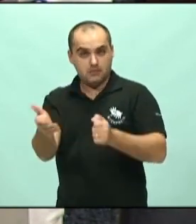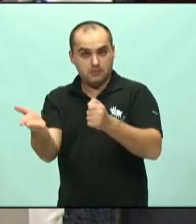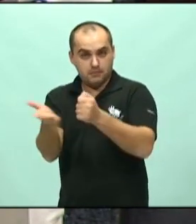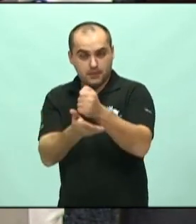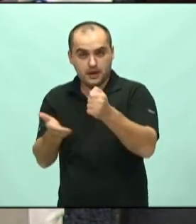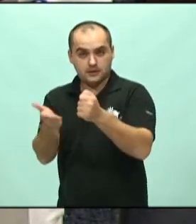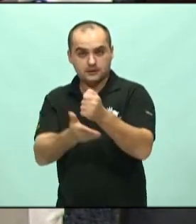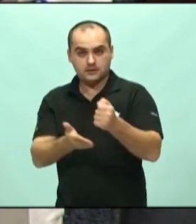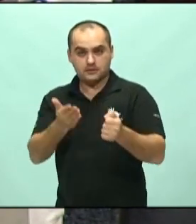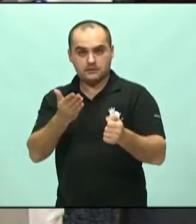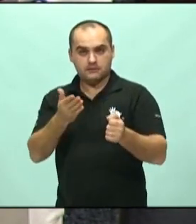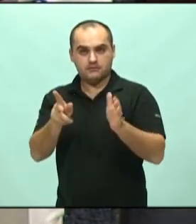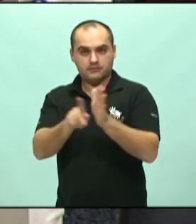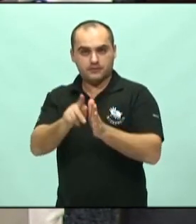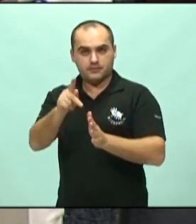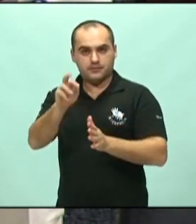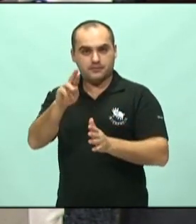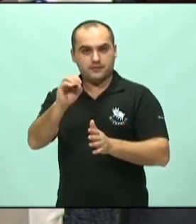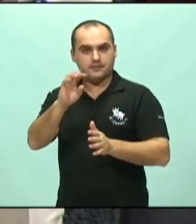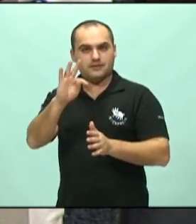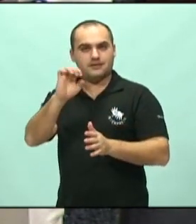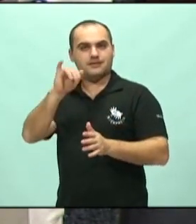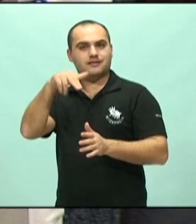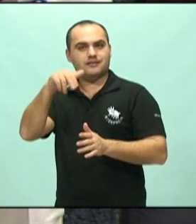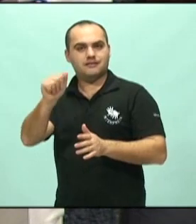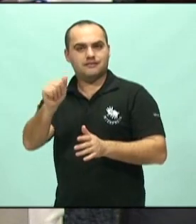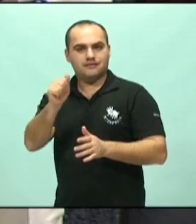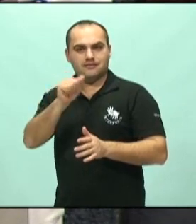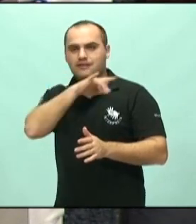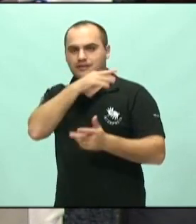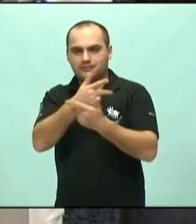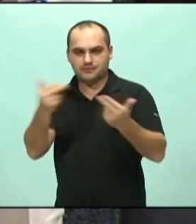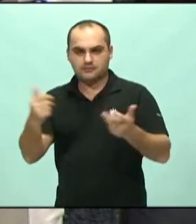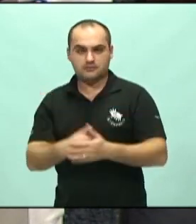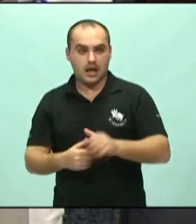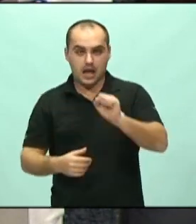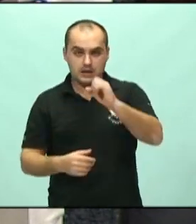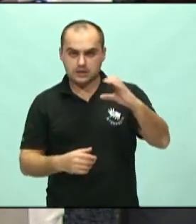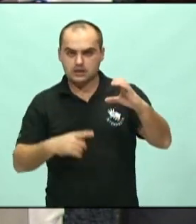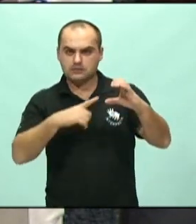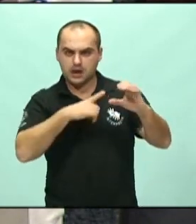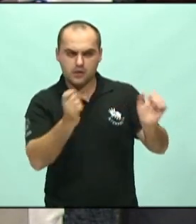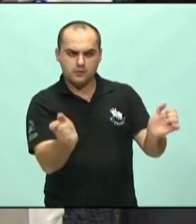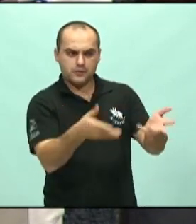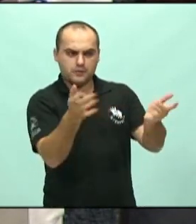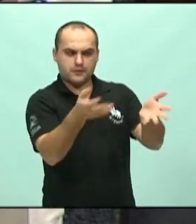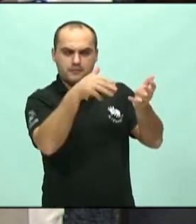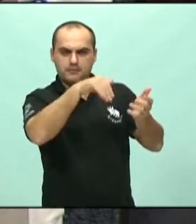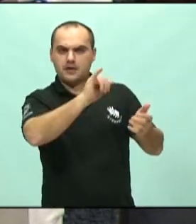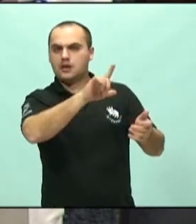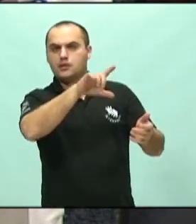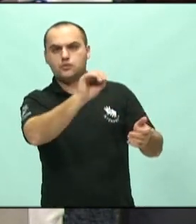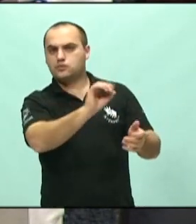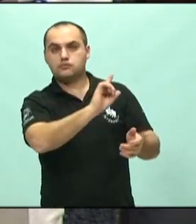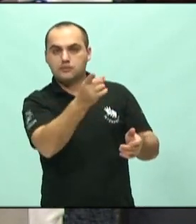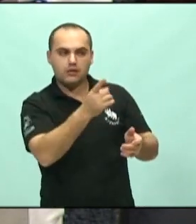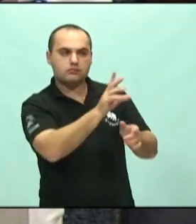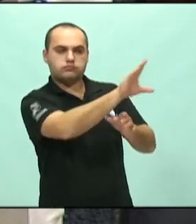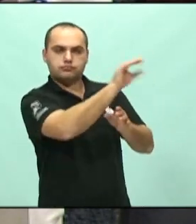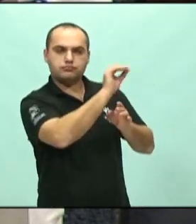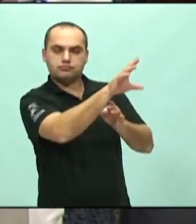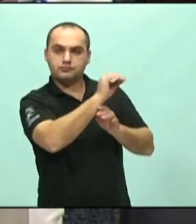alimentação da proteína animal. Santa Catarina não é autossuficiente na produção de milho. Ela traz de outros estados